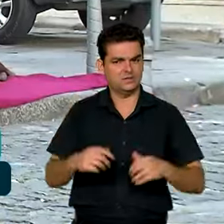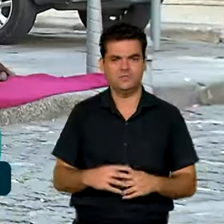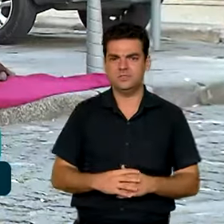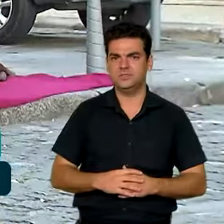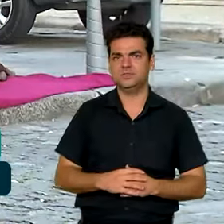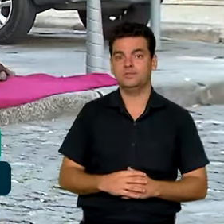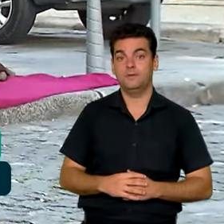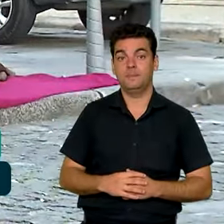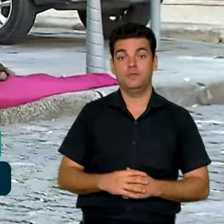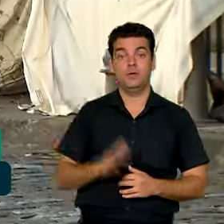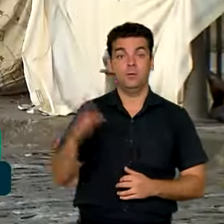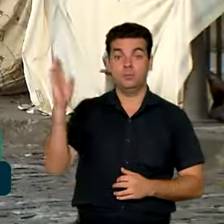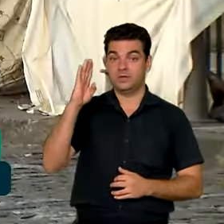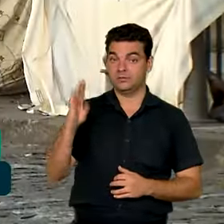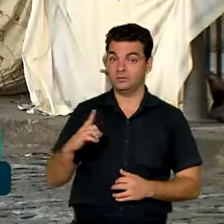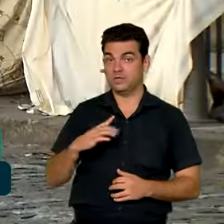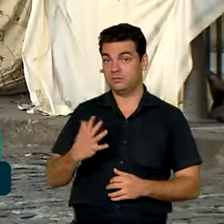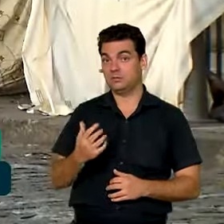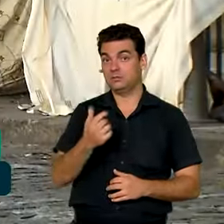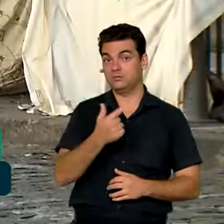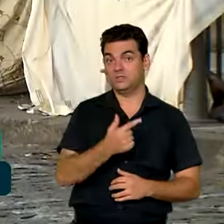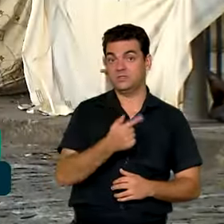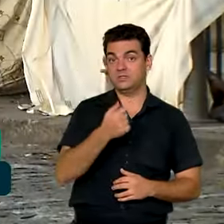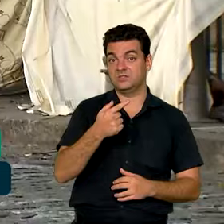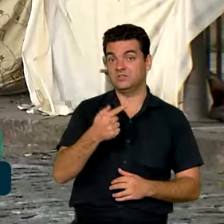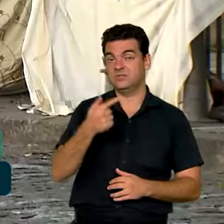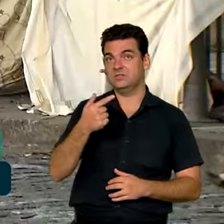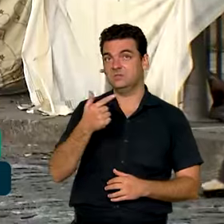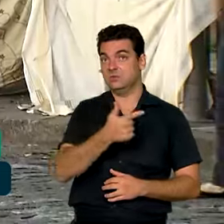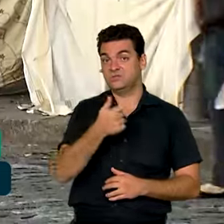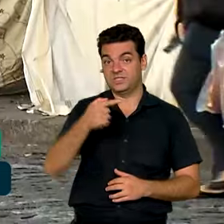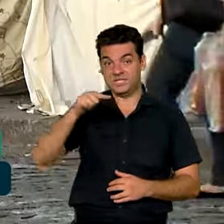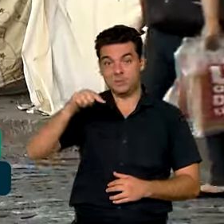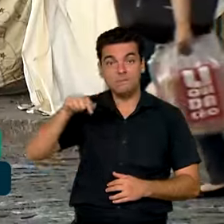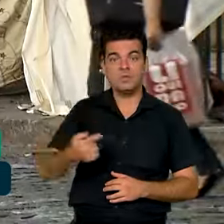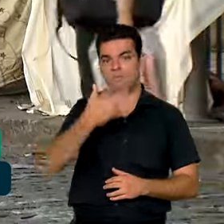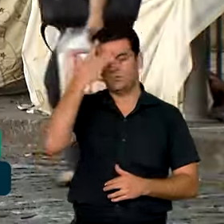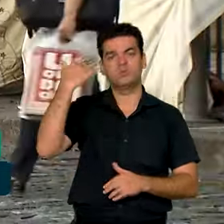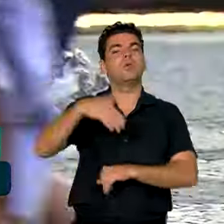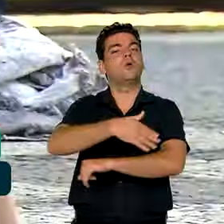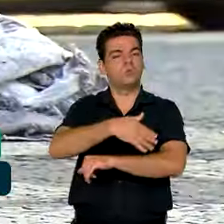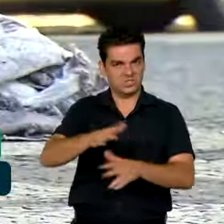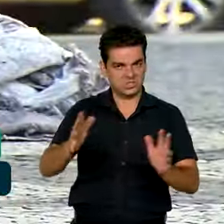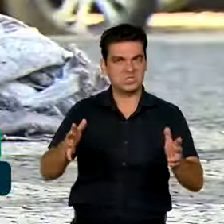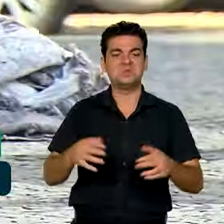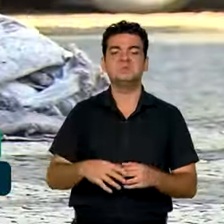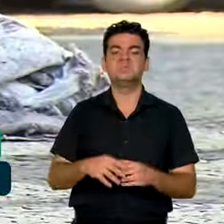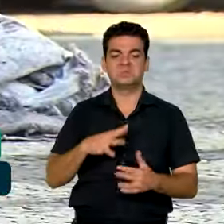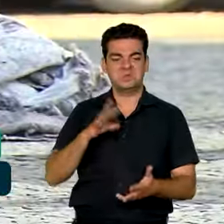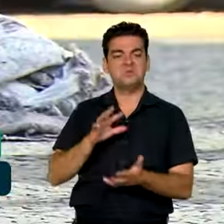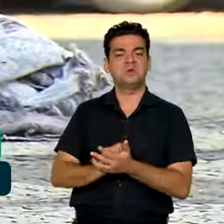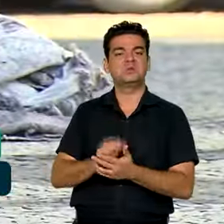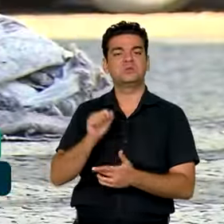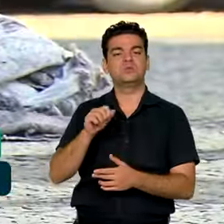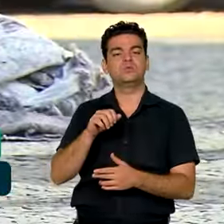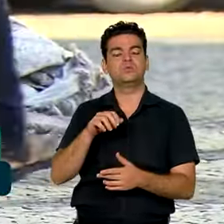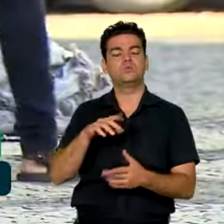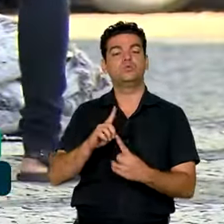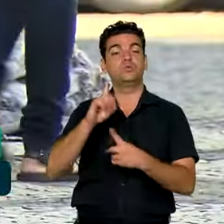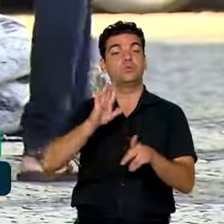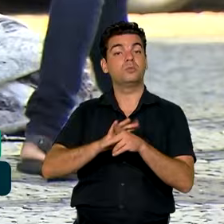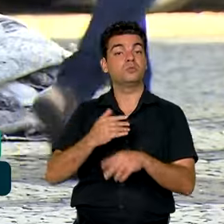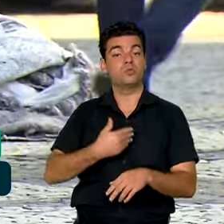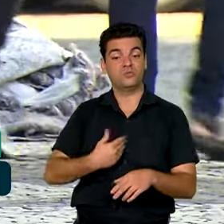O Brasil tem hoje 227 mil pessoas em situação de rua registradas no Cadastro